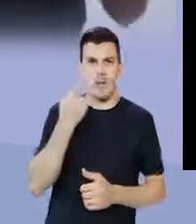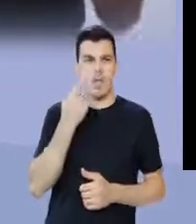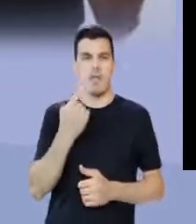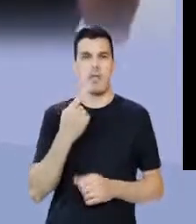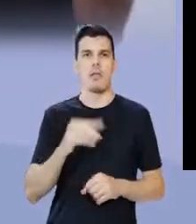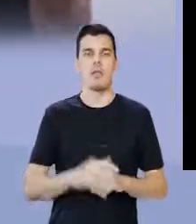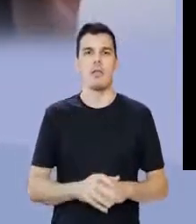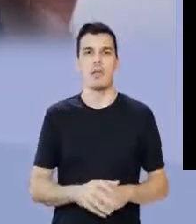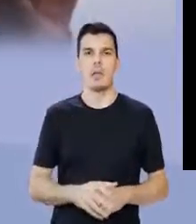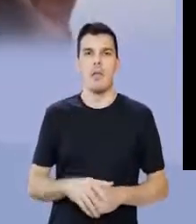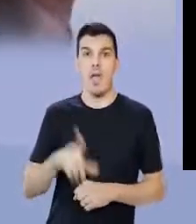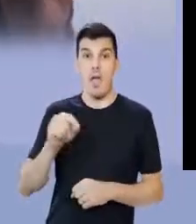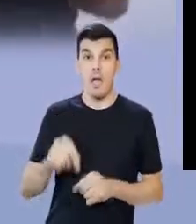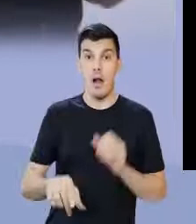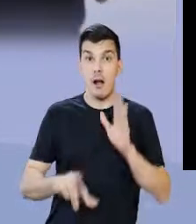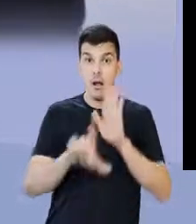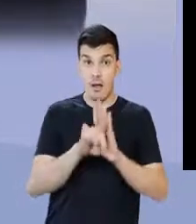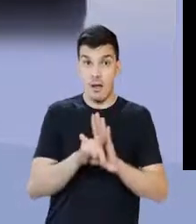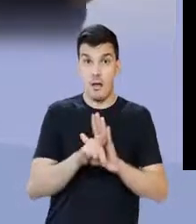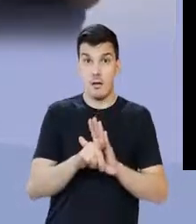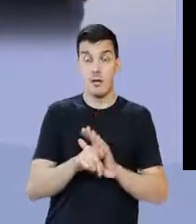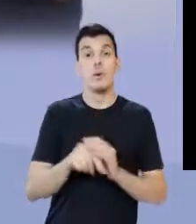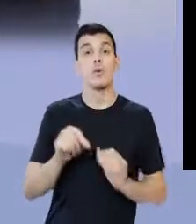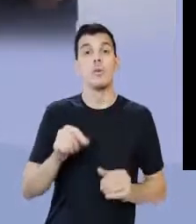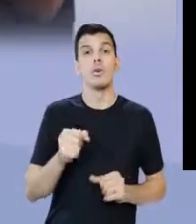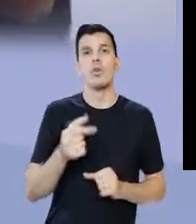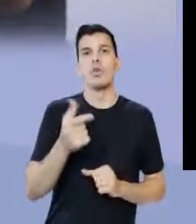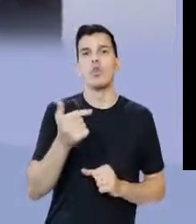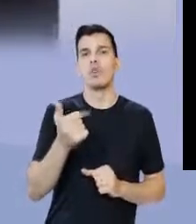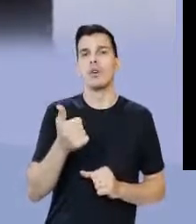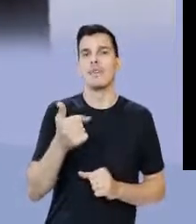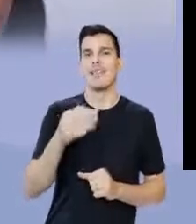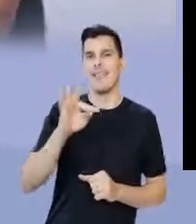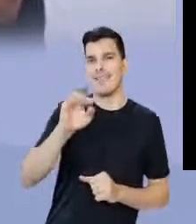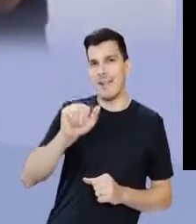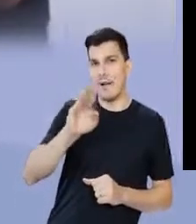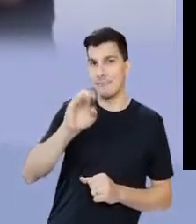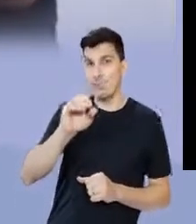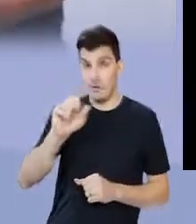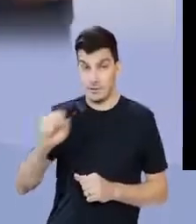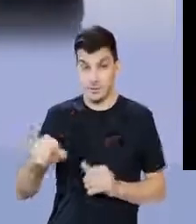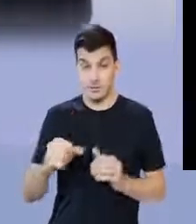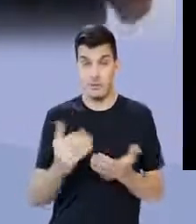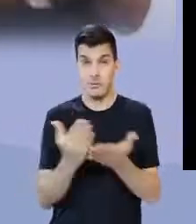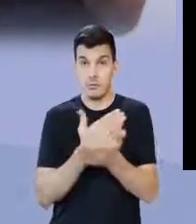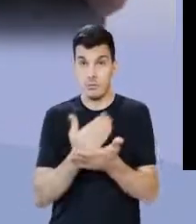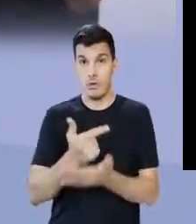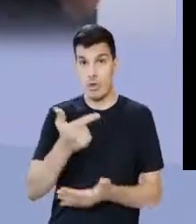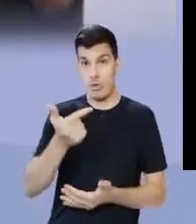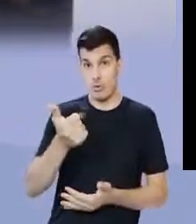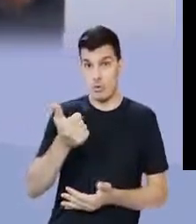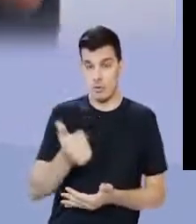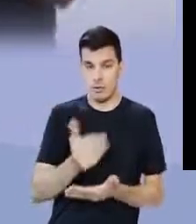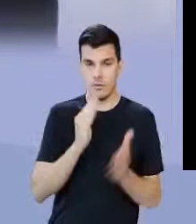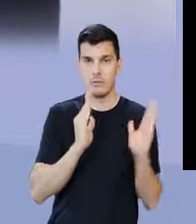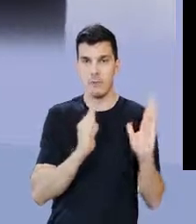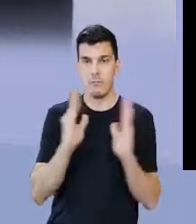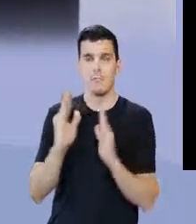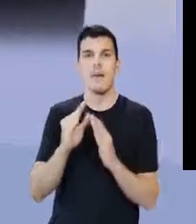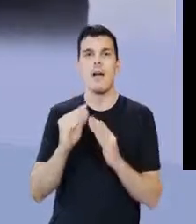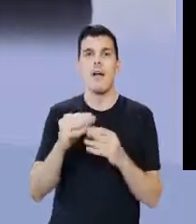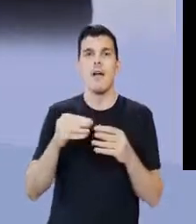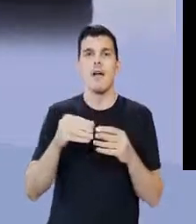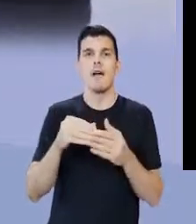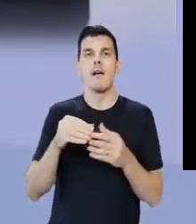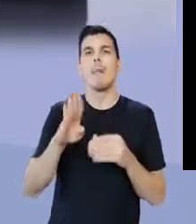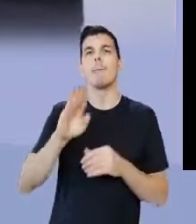importante do ponto de vista do ENER, que foram as leis das 12 tábuas. Essas leis das 12 tábuas são 12